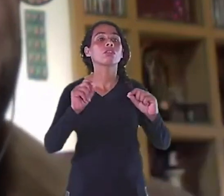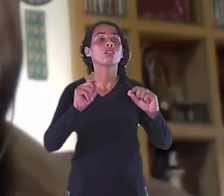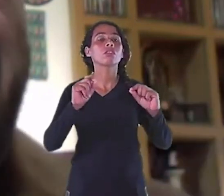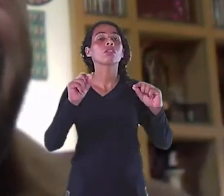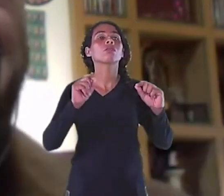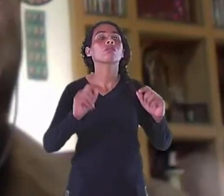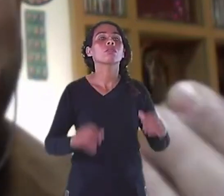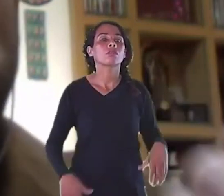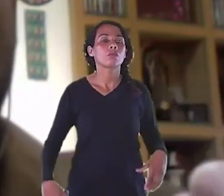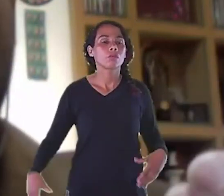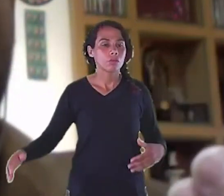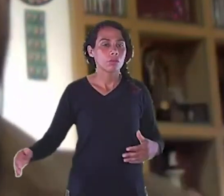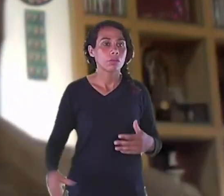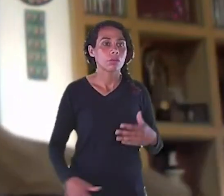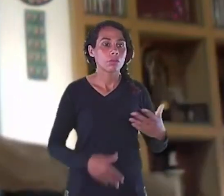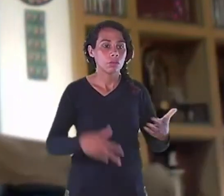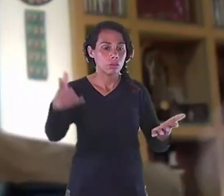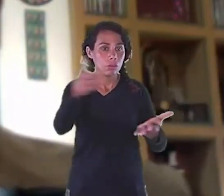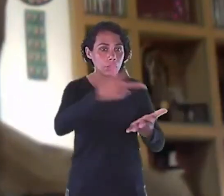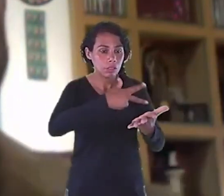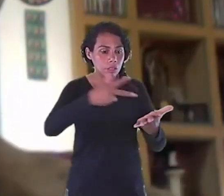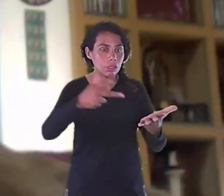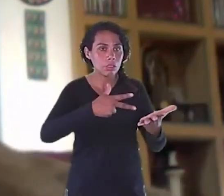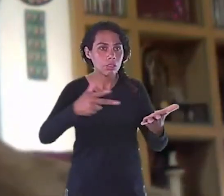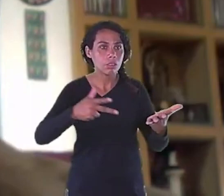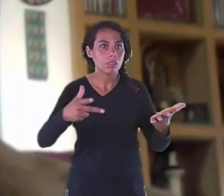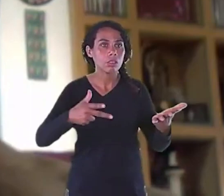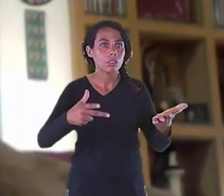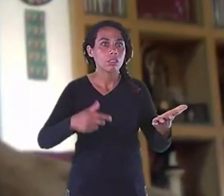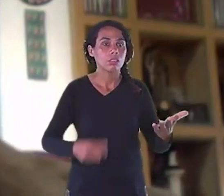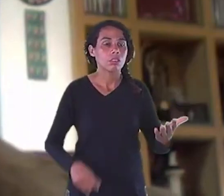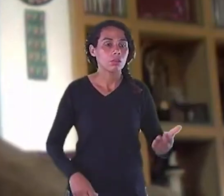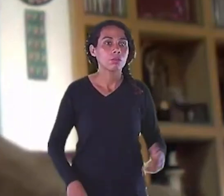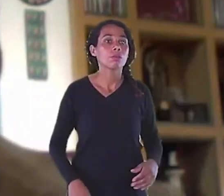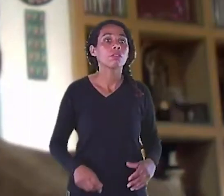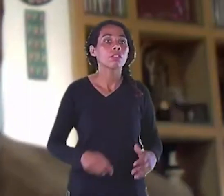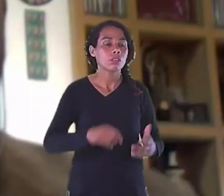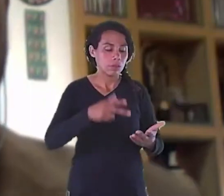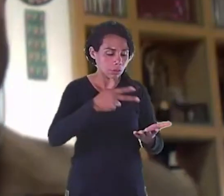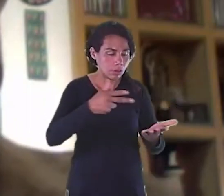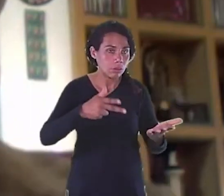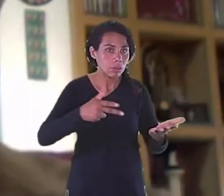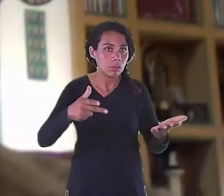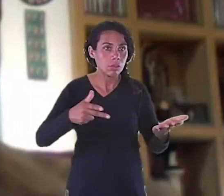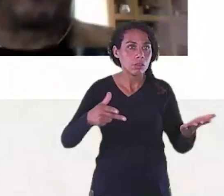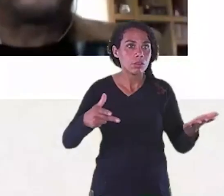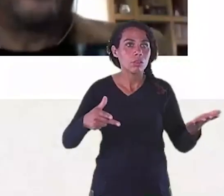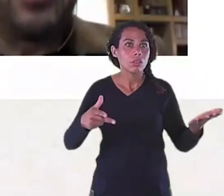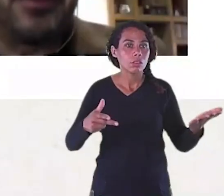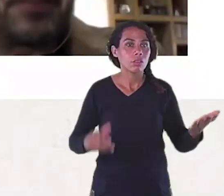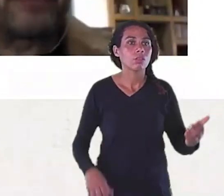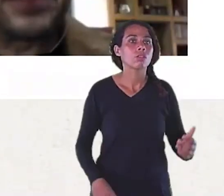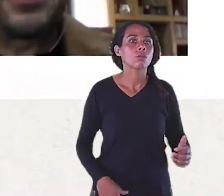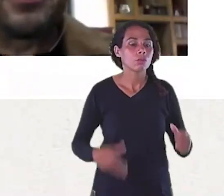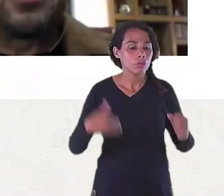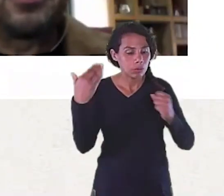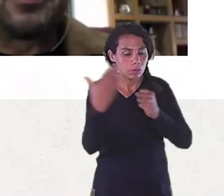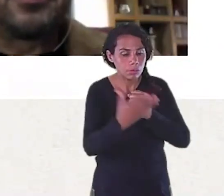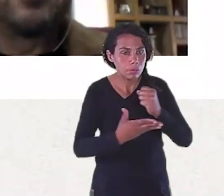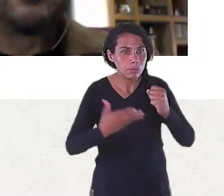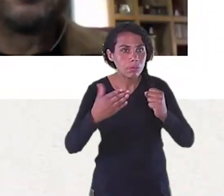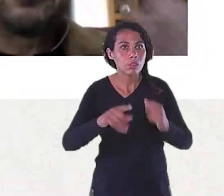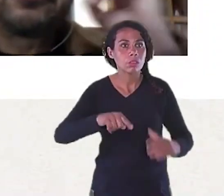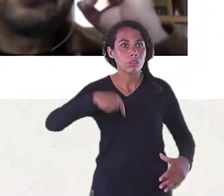Ele Ele Ele Pede Um projeto antes Você tem que projetar Antes Para depois definir Mas o professor